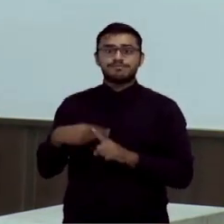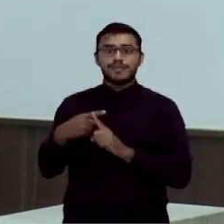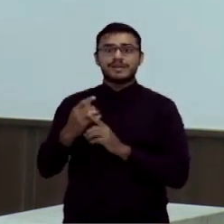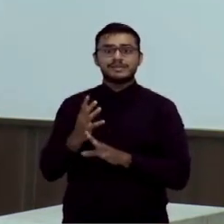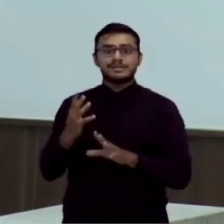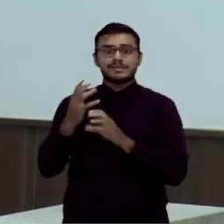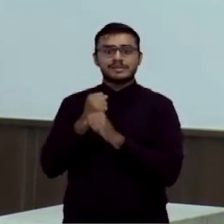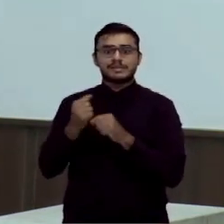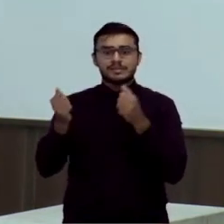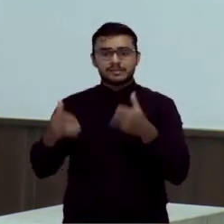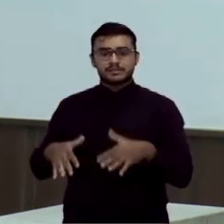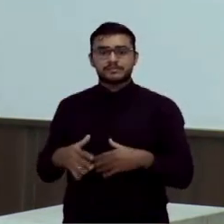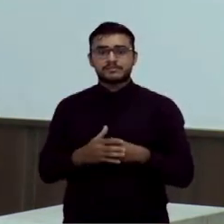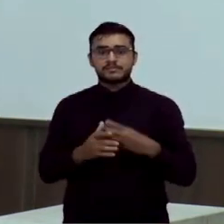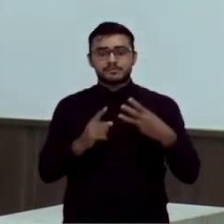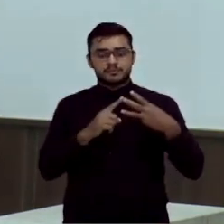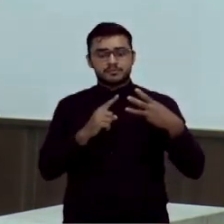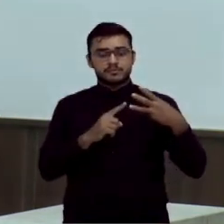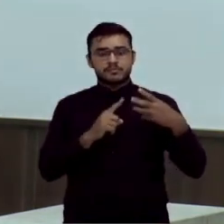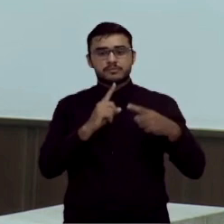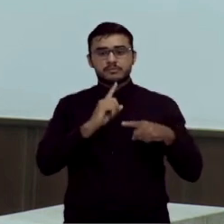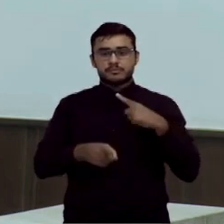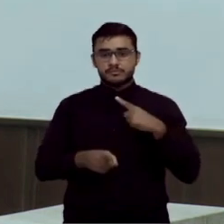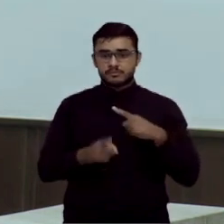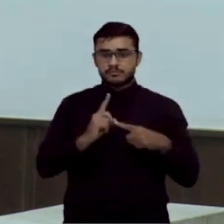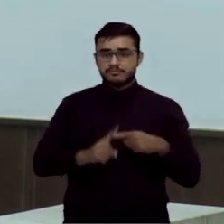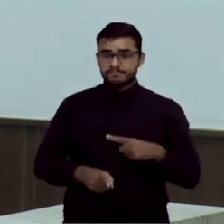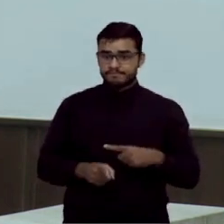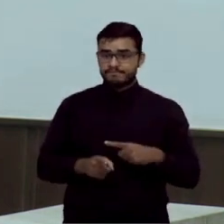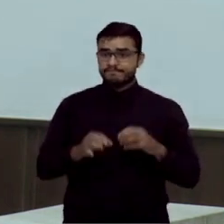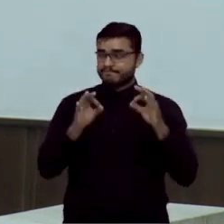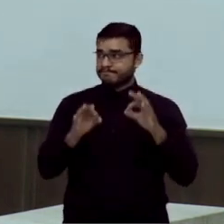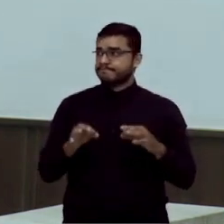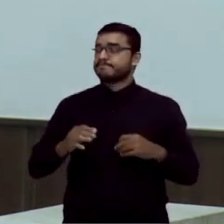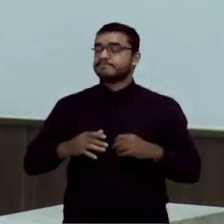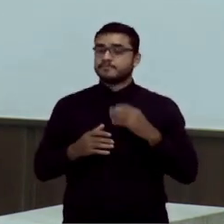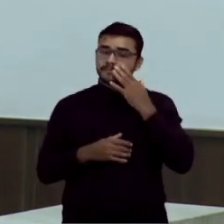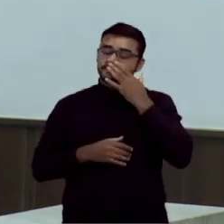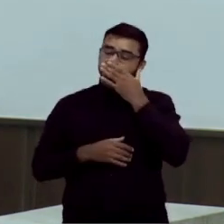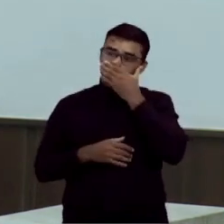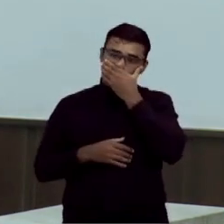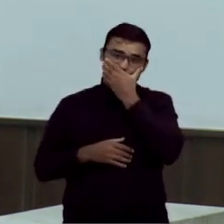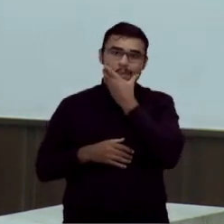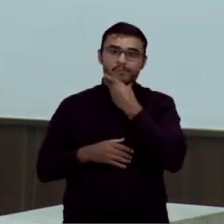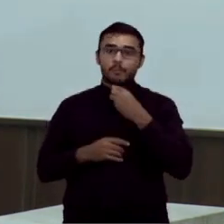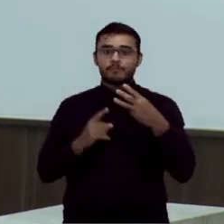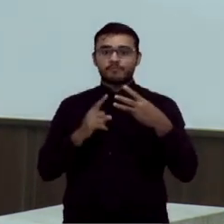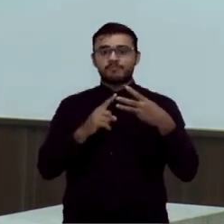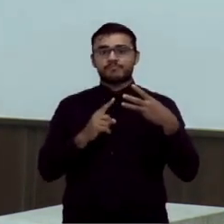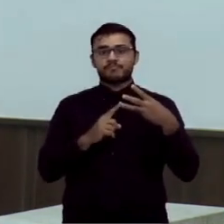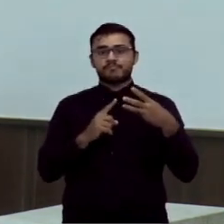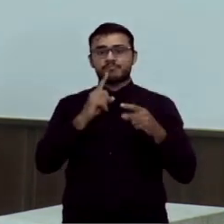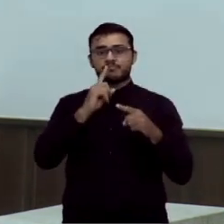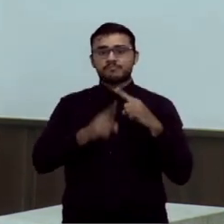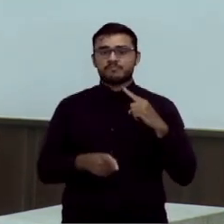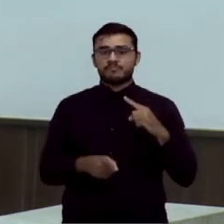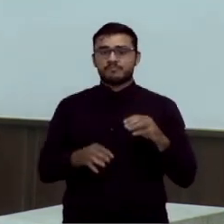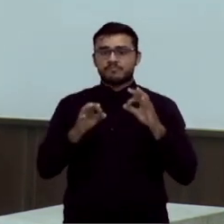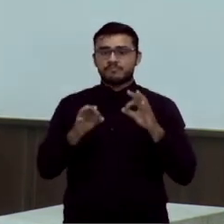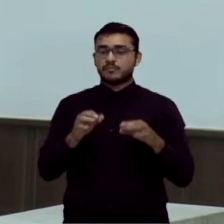vetou dois artigos. Infelizmente, esses dois vetos ainda não foram